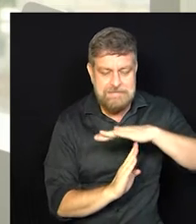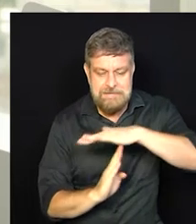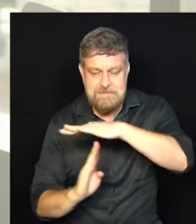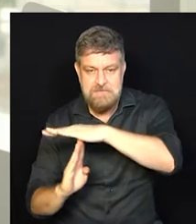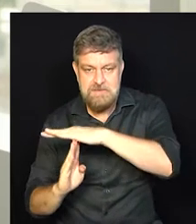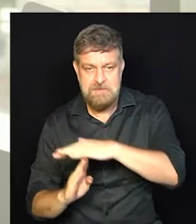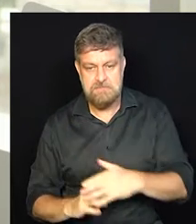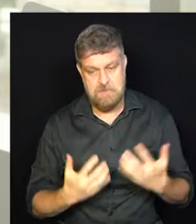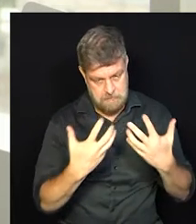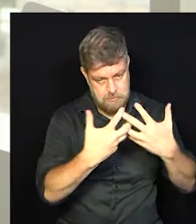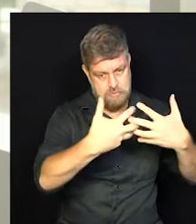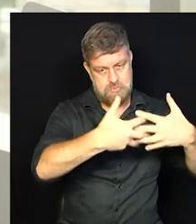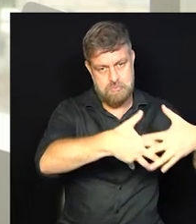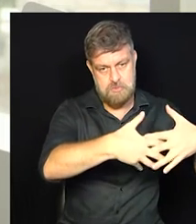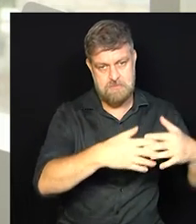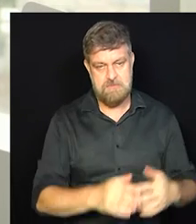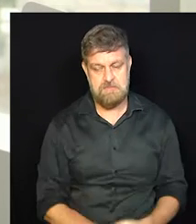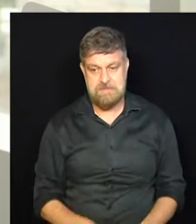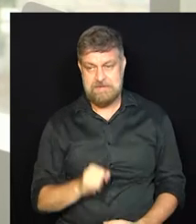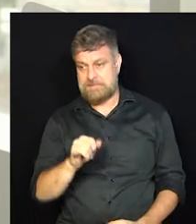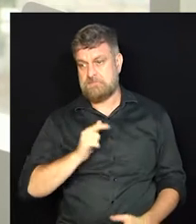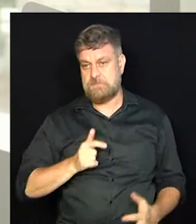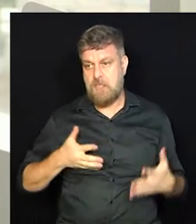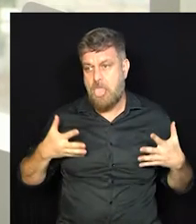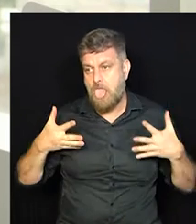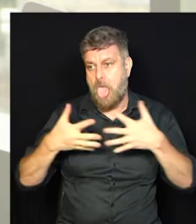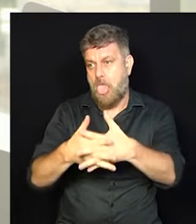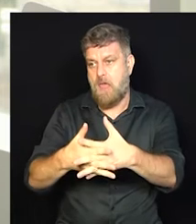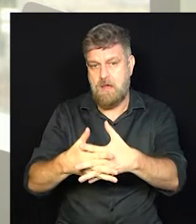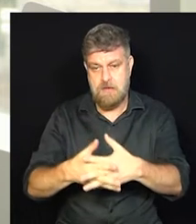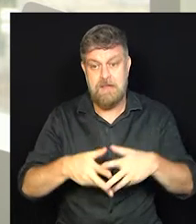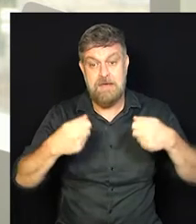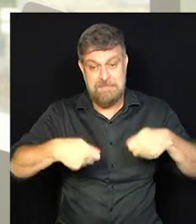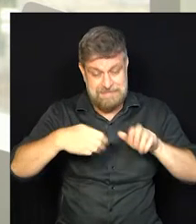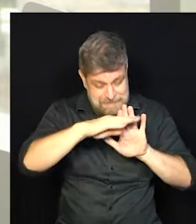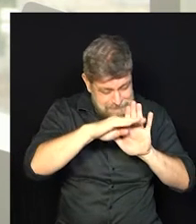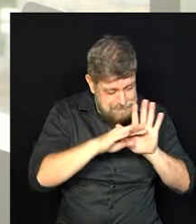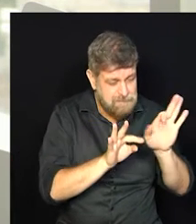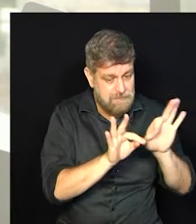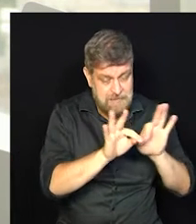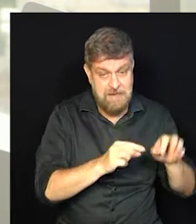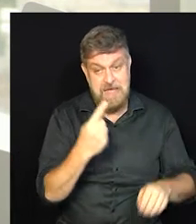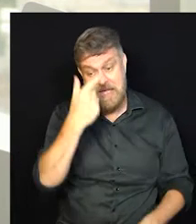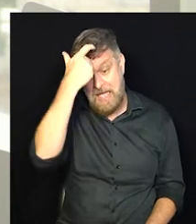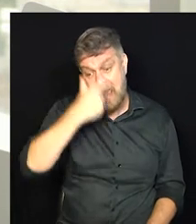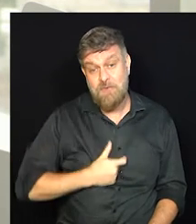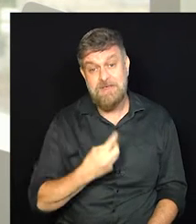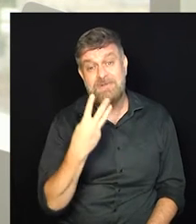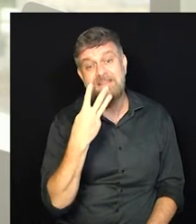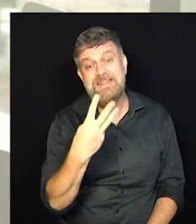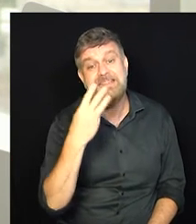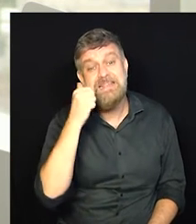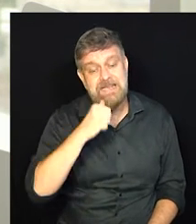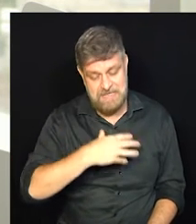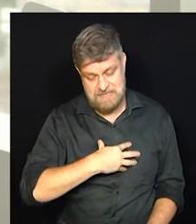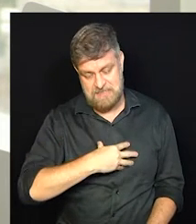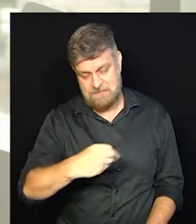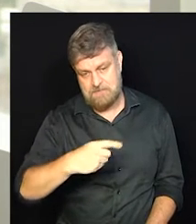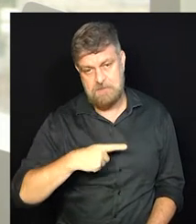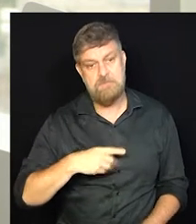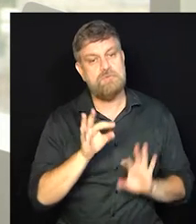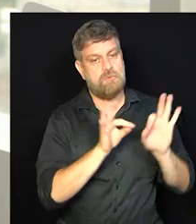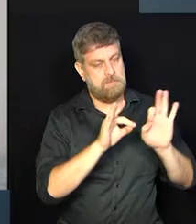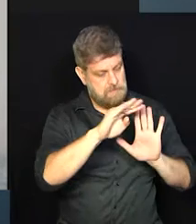é uma coisa que não flui, né? Acaba que você meio que se atrapalha toda. Então, assim, em casa, eu com três meninas, eu tenho que me